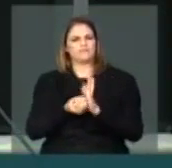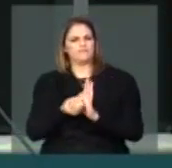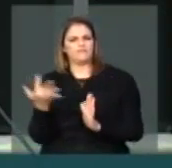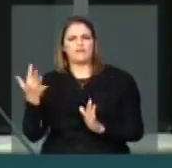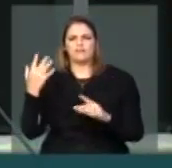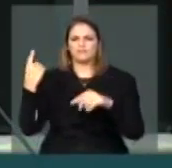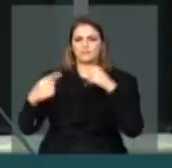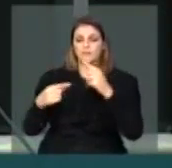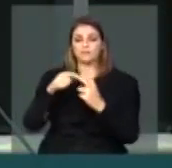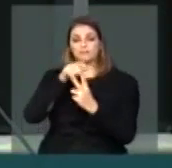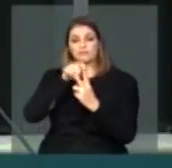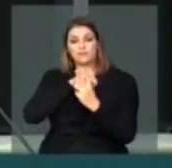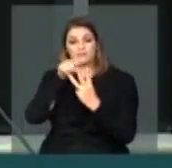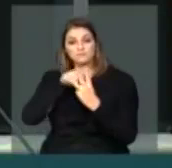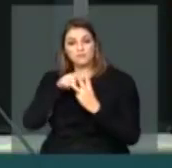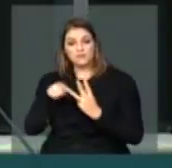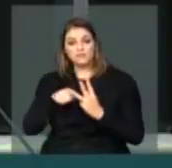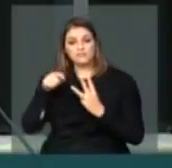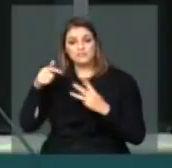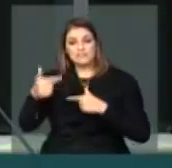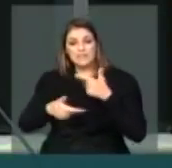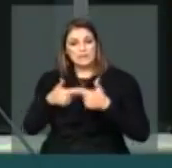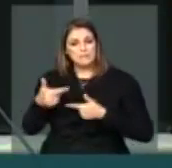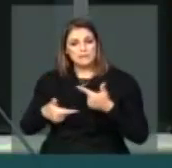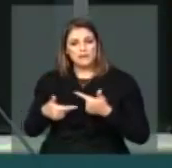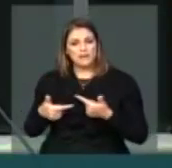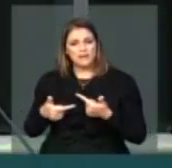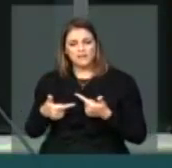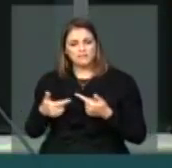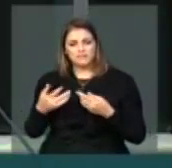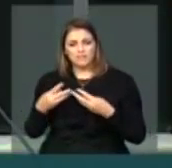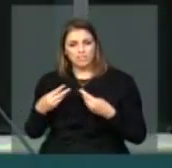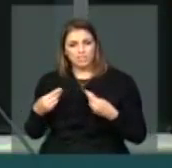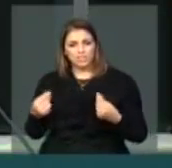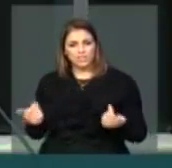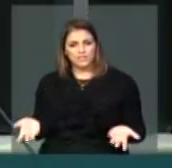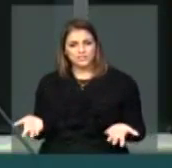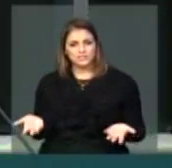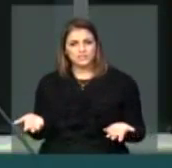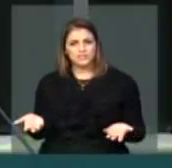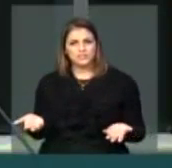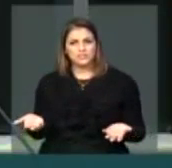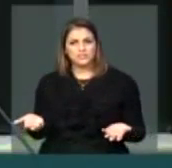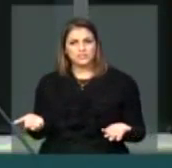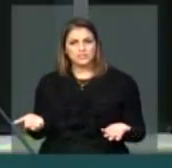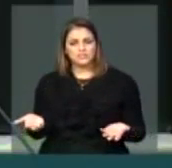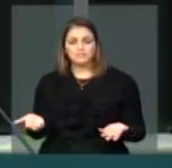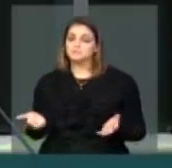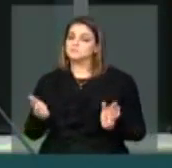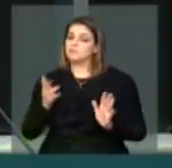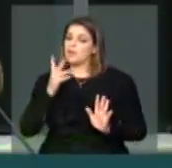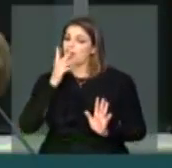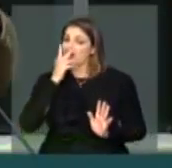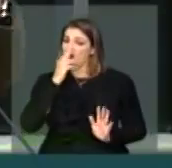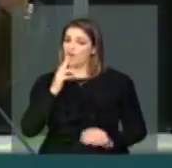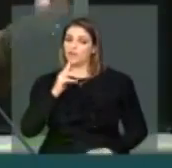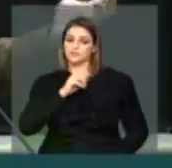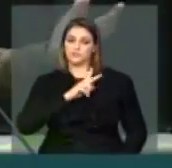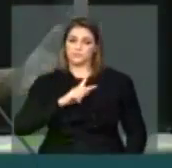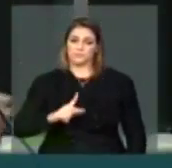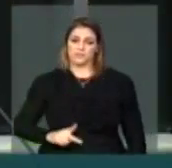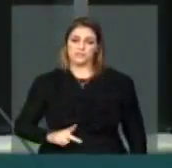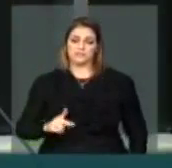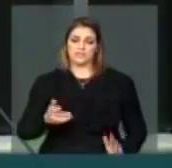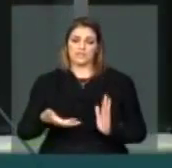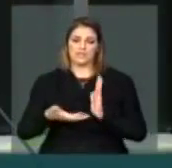três meses de trabalho para nada. Parece que há temores do presidente da casa, não sei